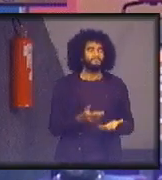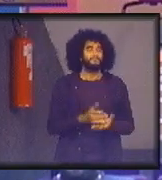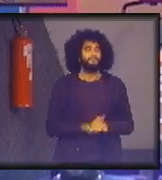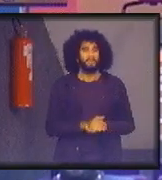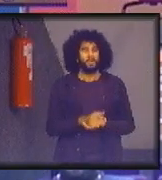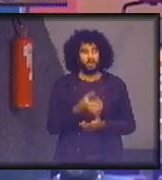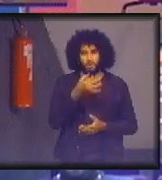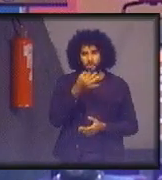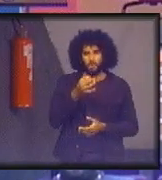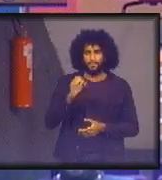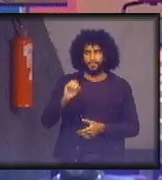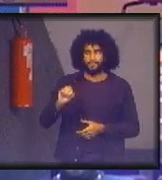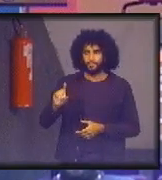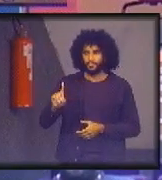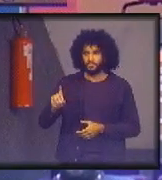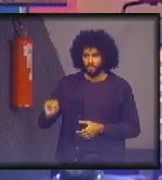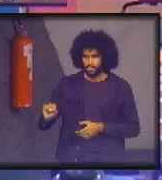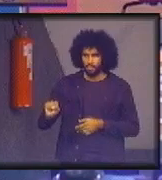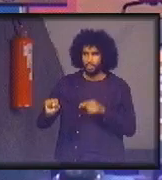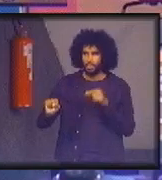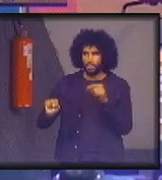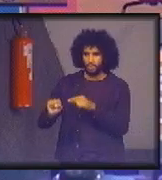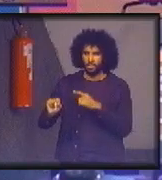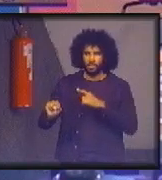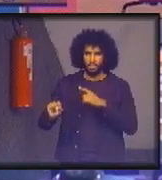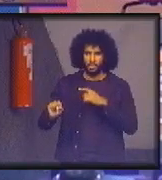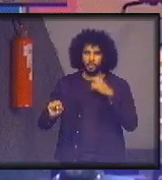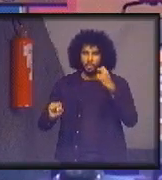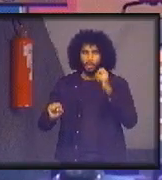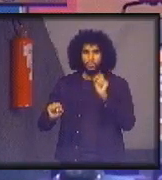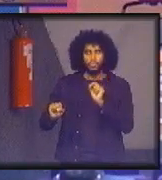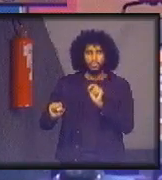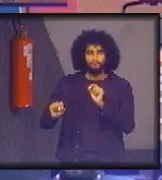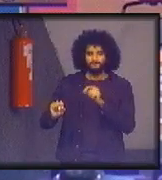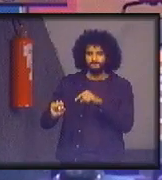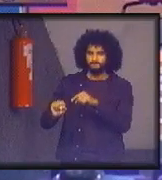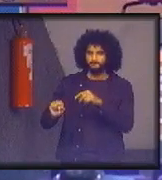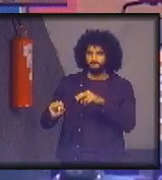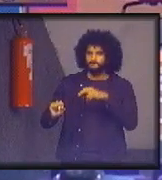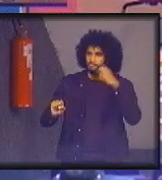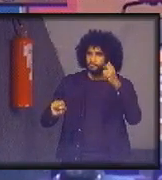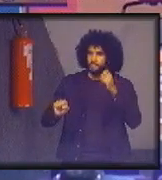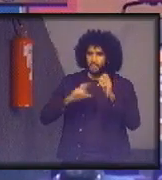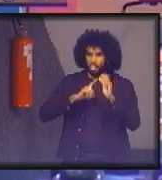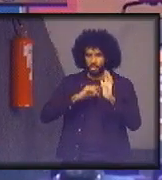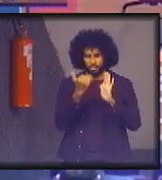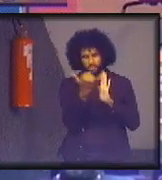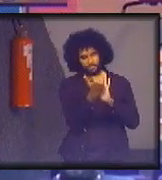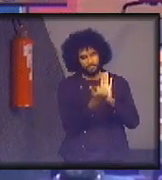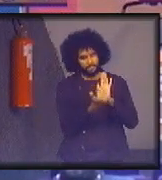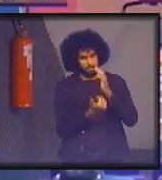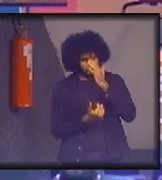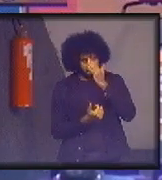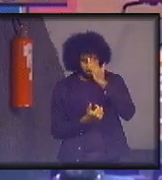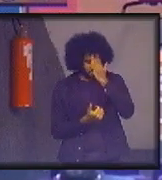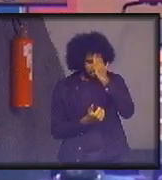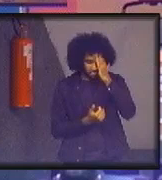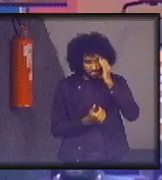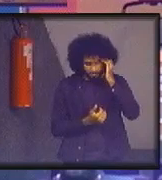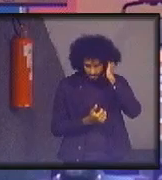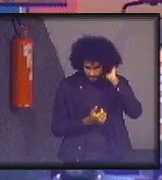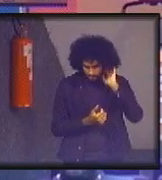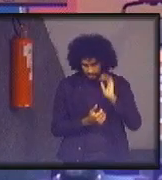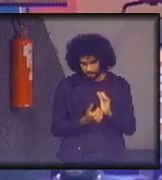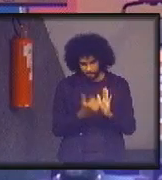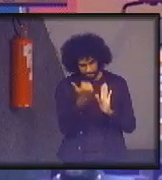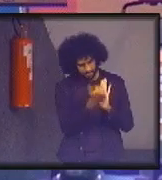ODS, primeiro, ele tem um papel de constrangimento. Tem um papel de uma agenda, como eu estou dizendo para vocês. Acho que a gente tem que